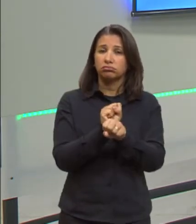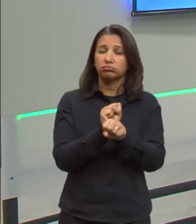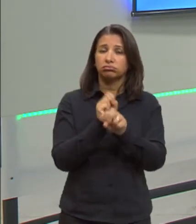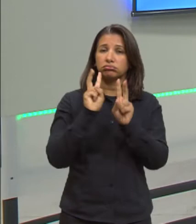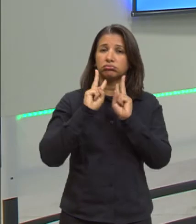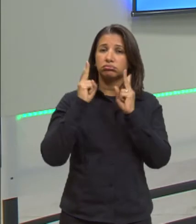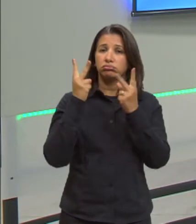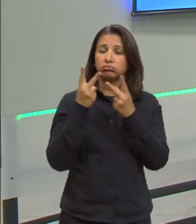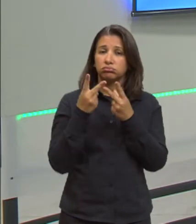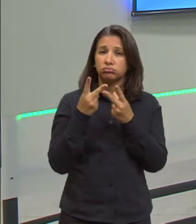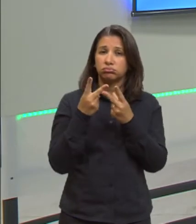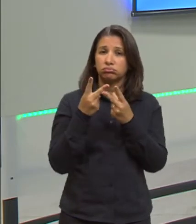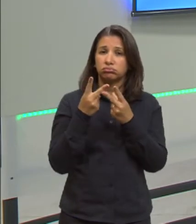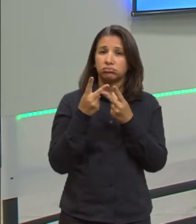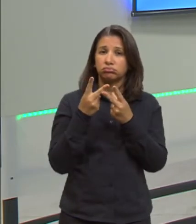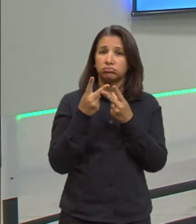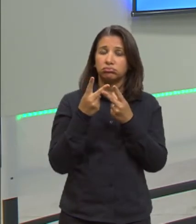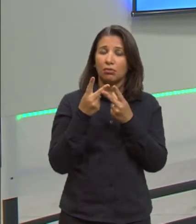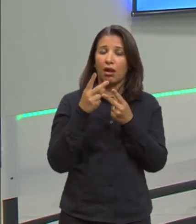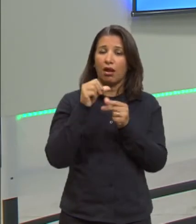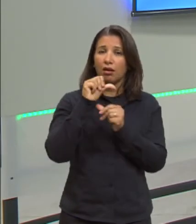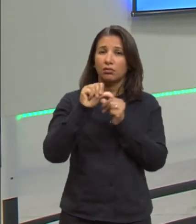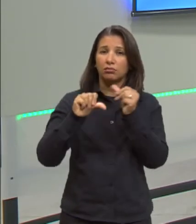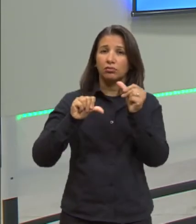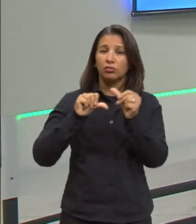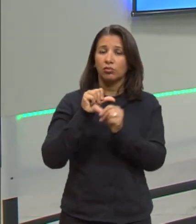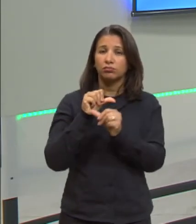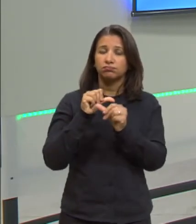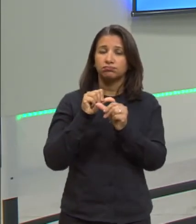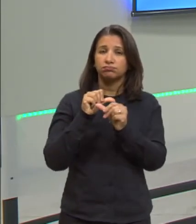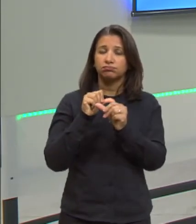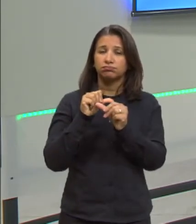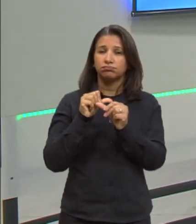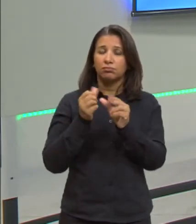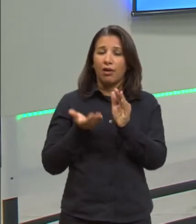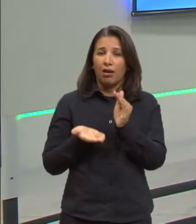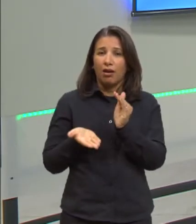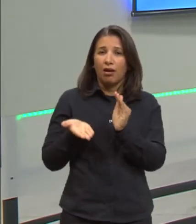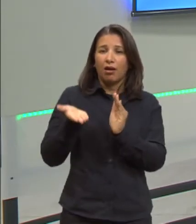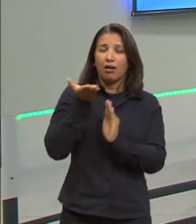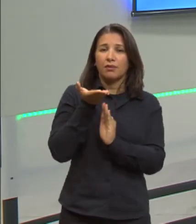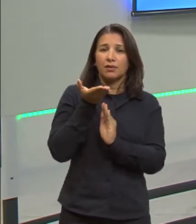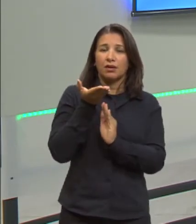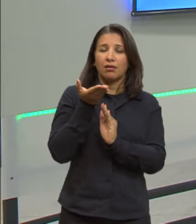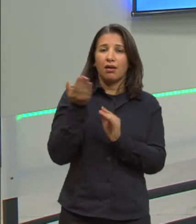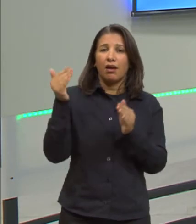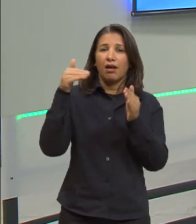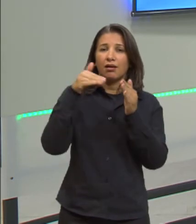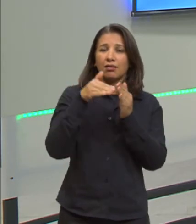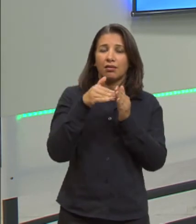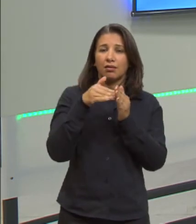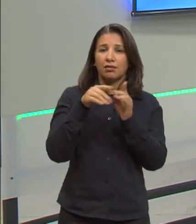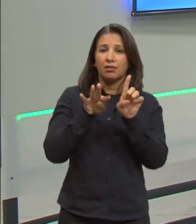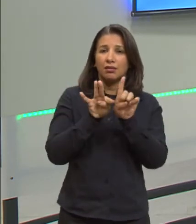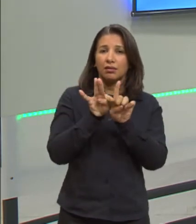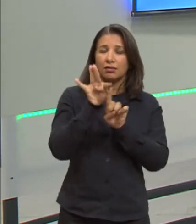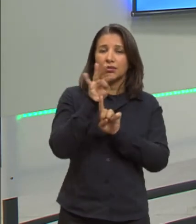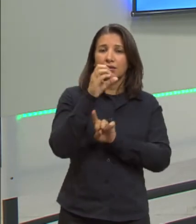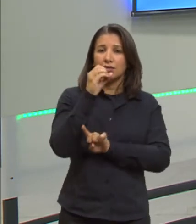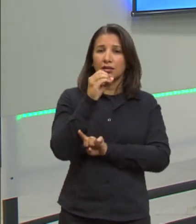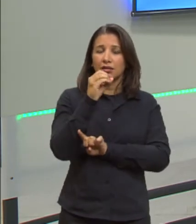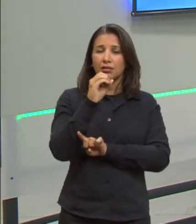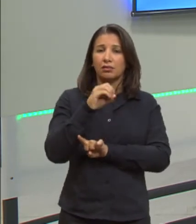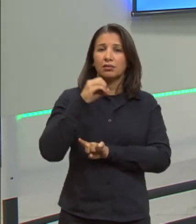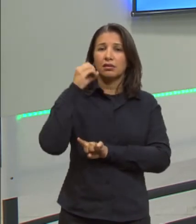e passou a aumentar o seu volume até a temperatura chegar a zero graus Celsius, o volume da água aumentou.